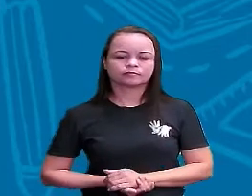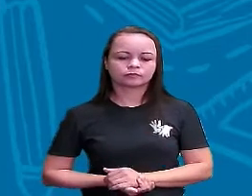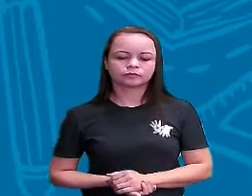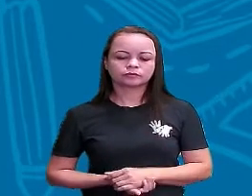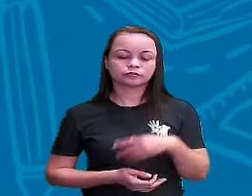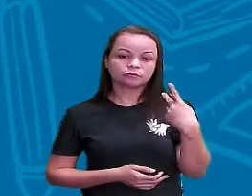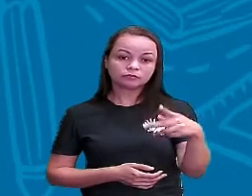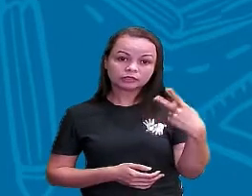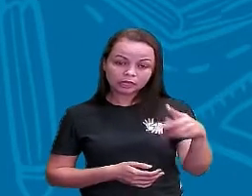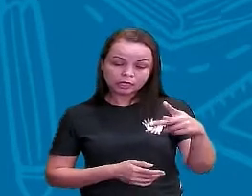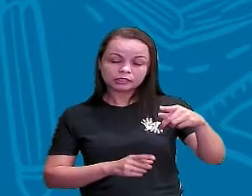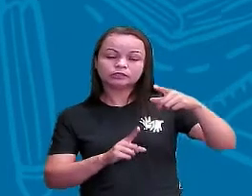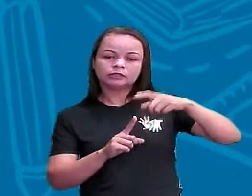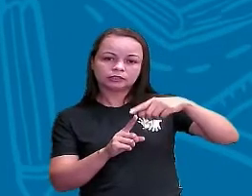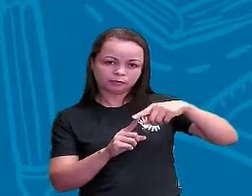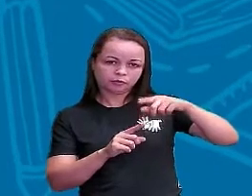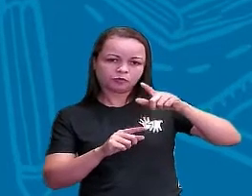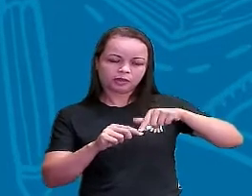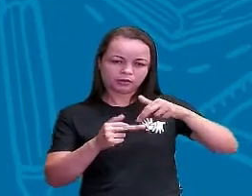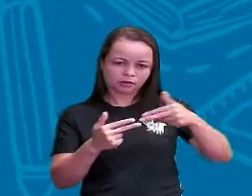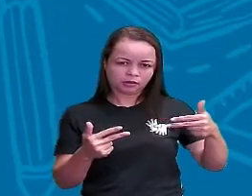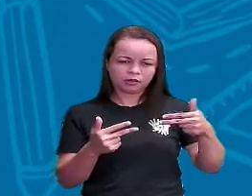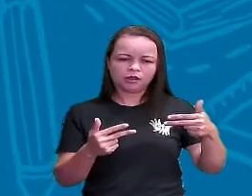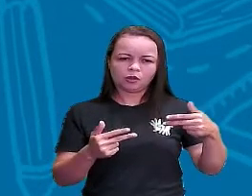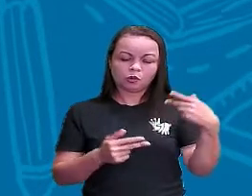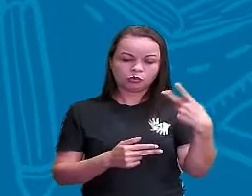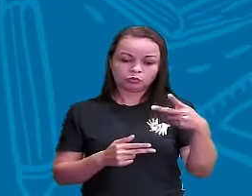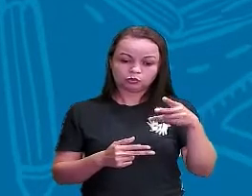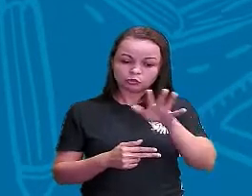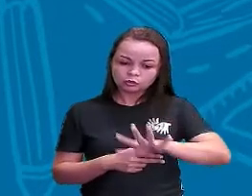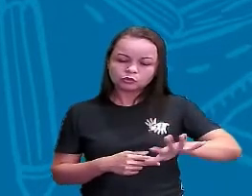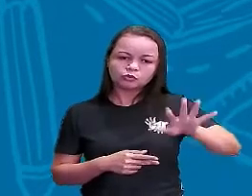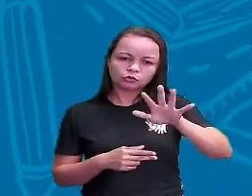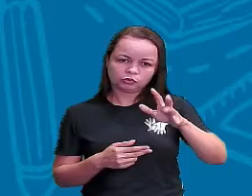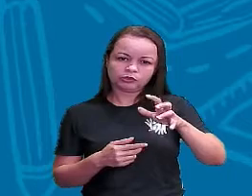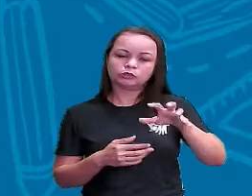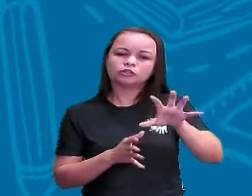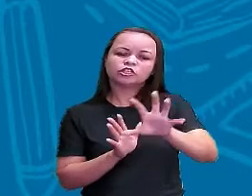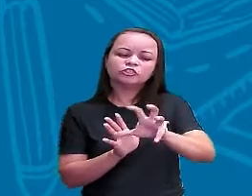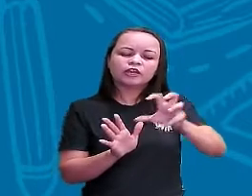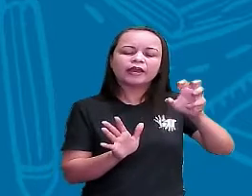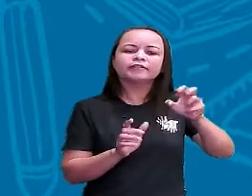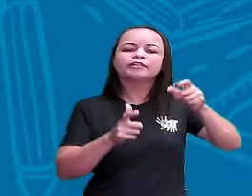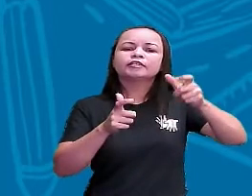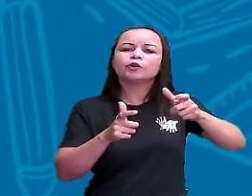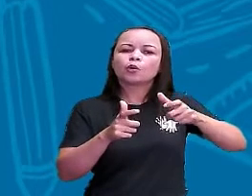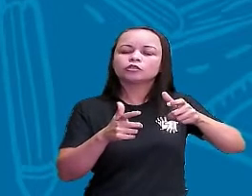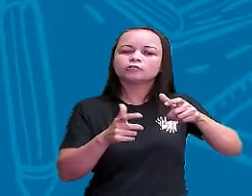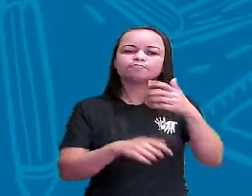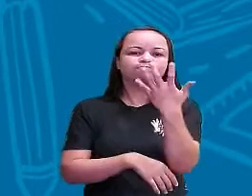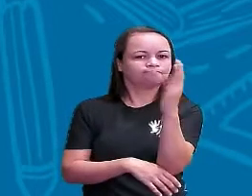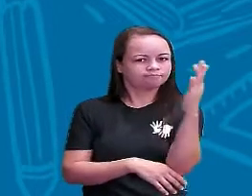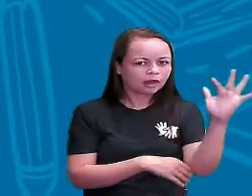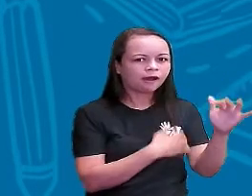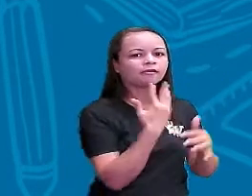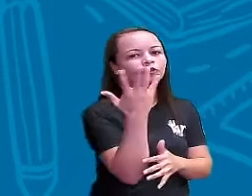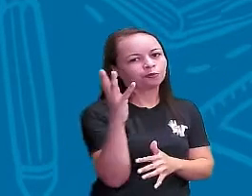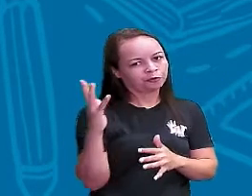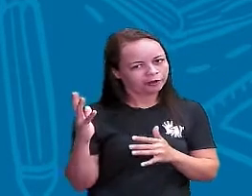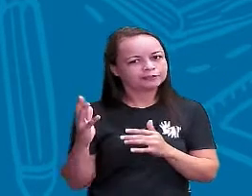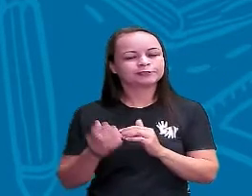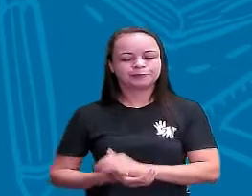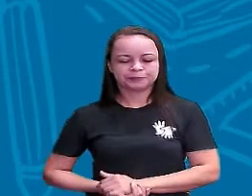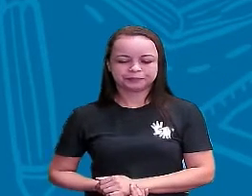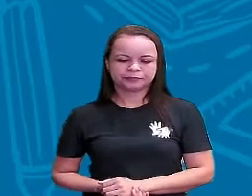tipo de material, certo? Tudo isso a gente extrai da natureza Seguindo